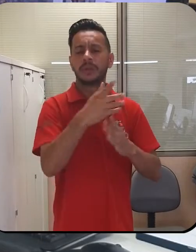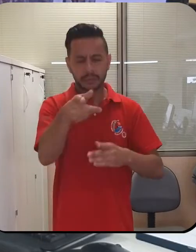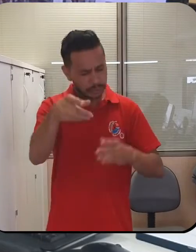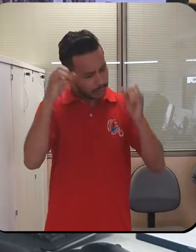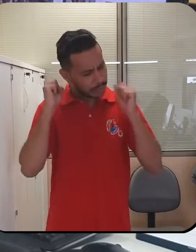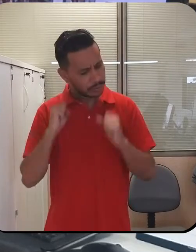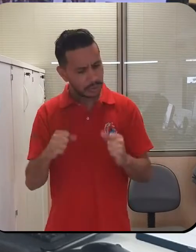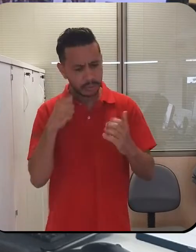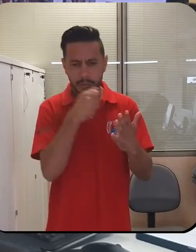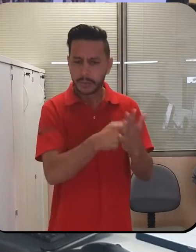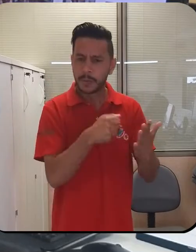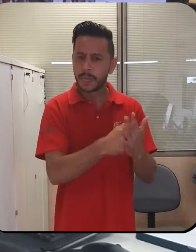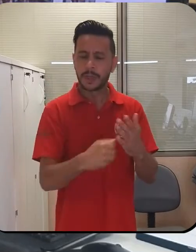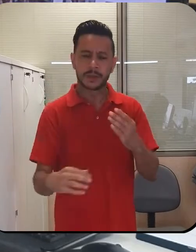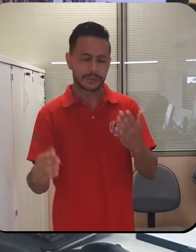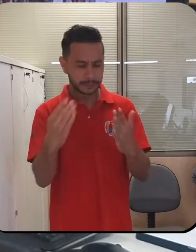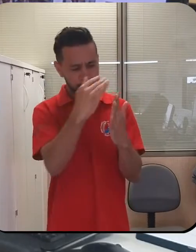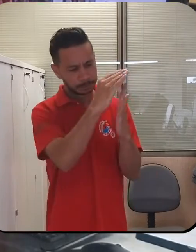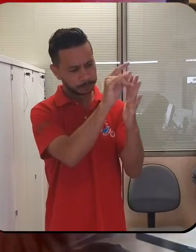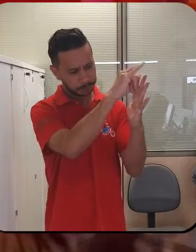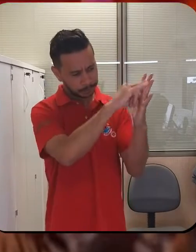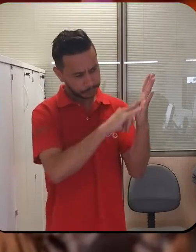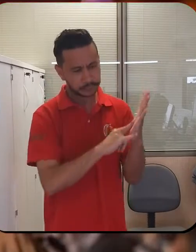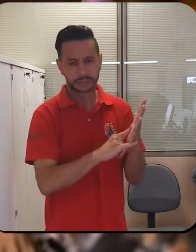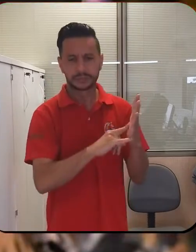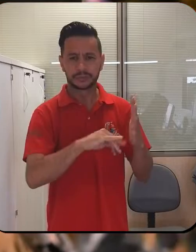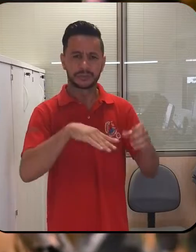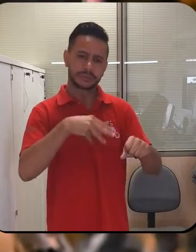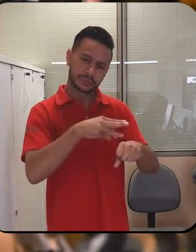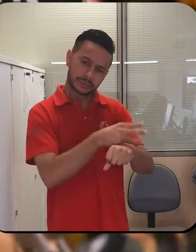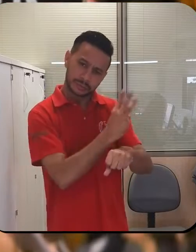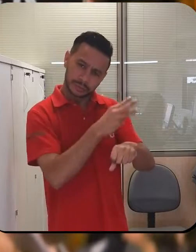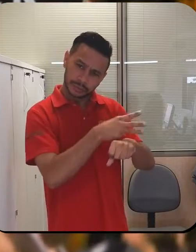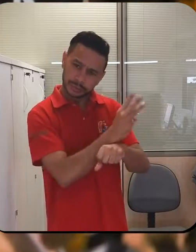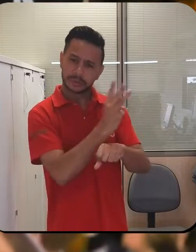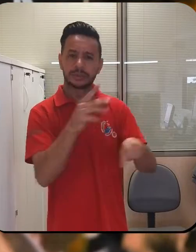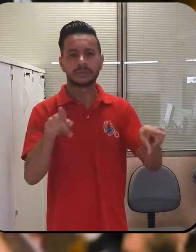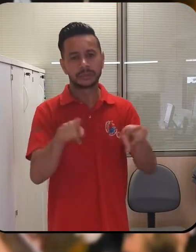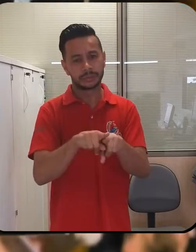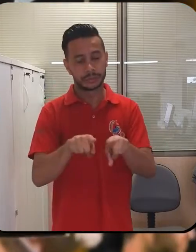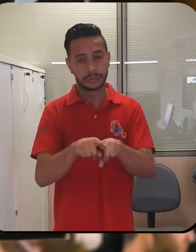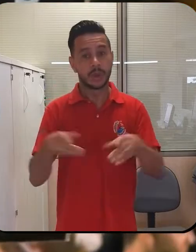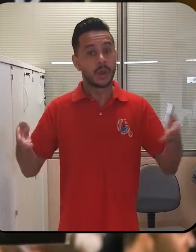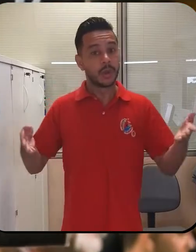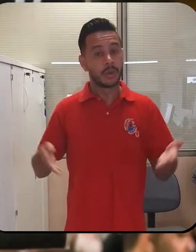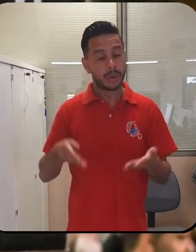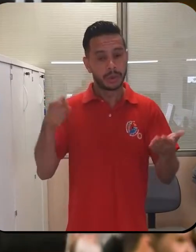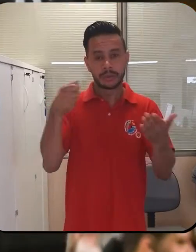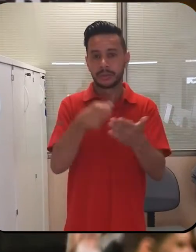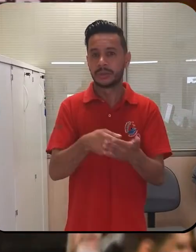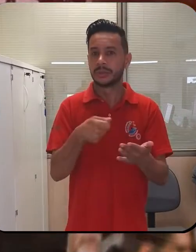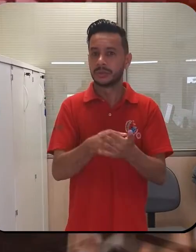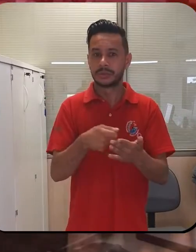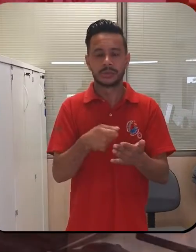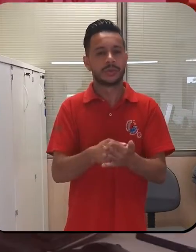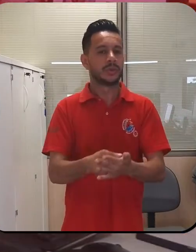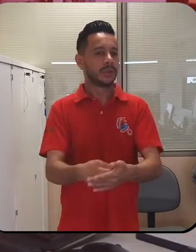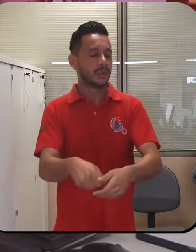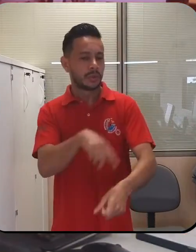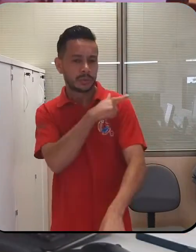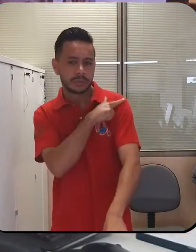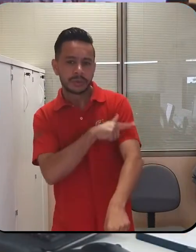luta. Inscreva-se pelo CINDESAP. E hoje é dia nacional de luta em defesa da educação e de uma